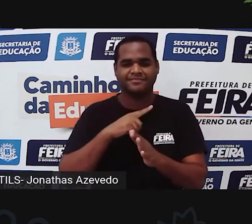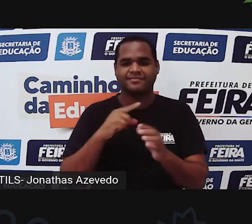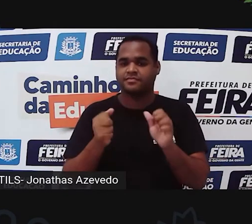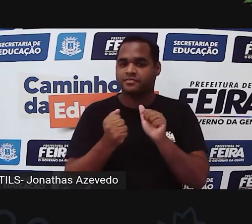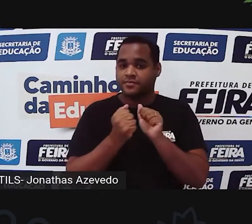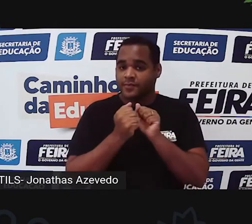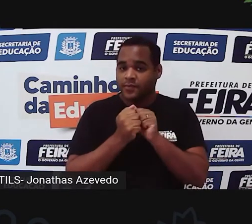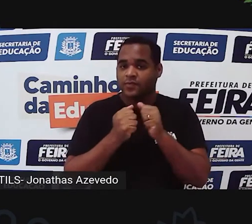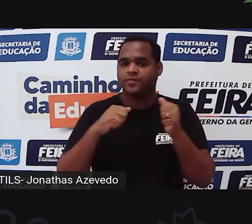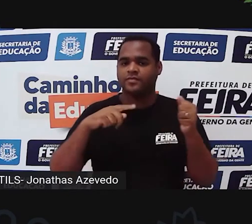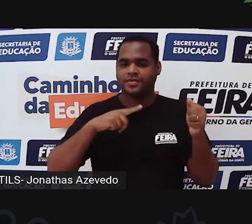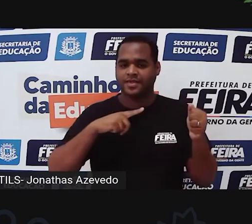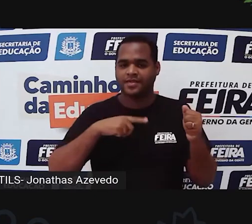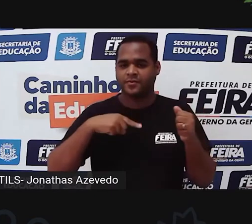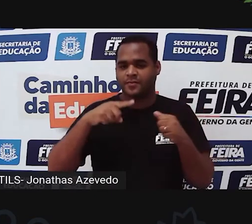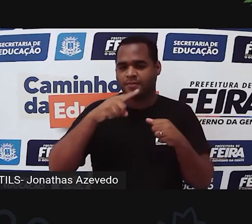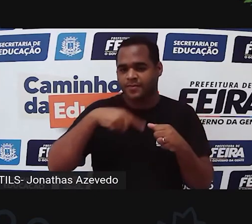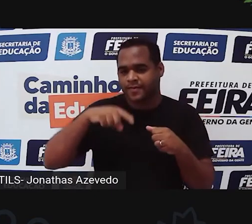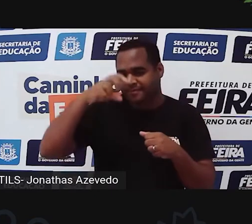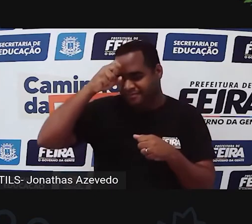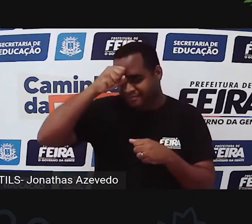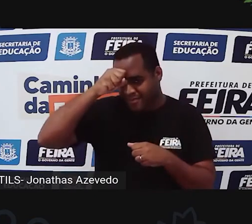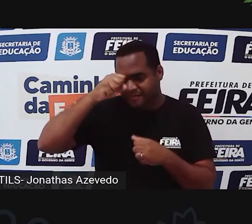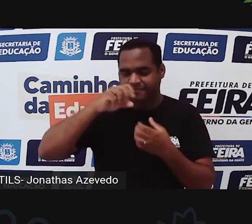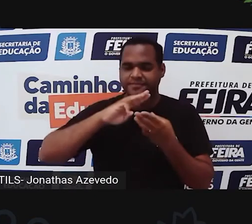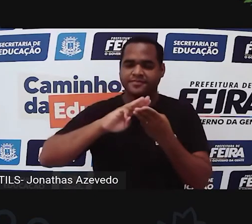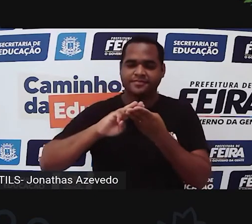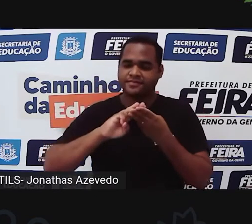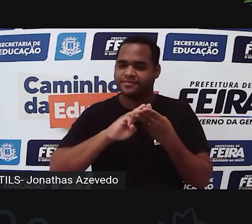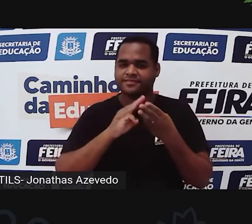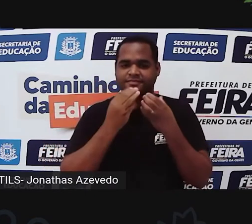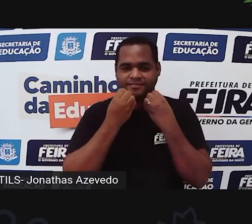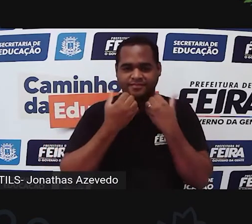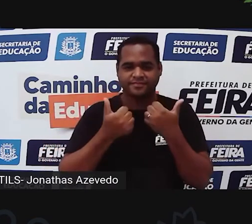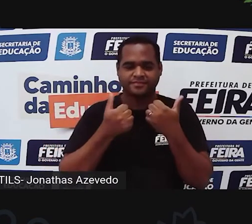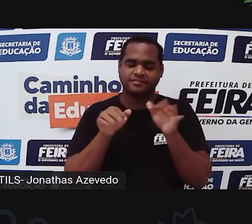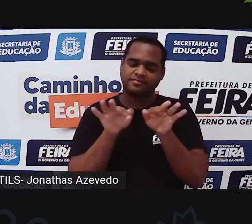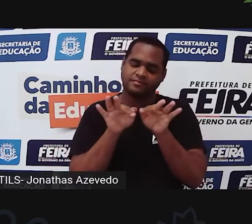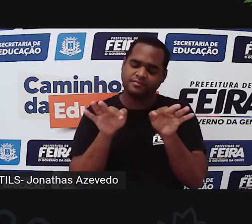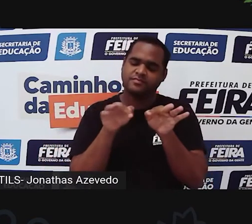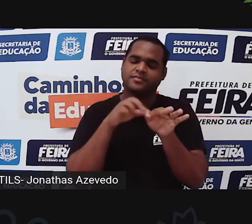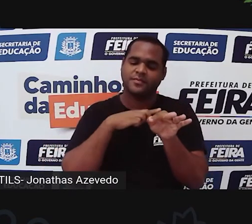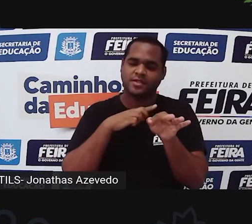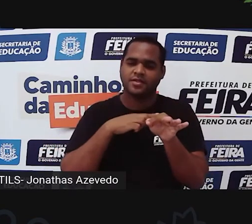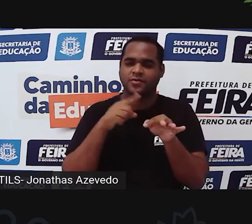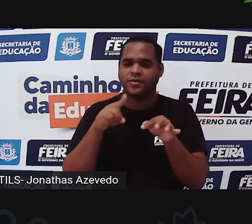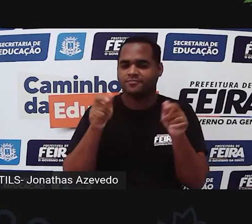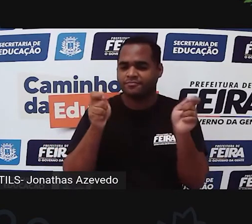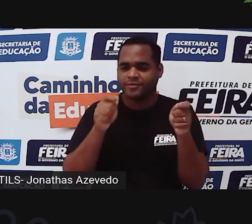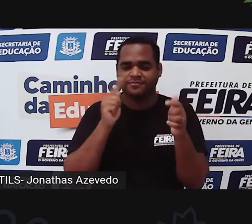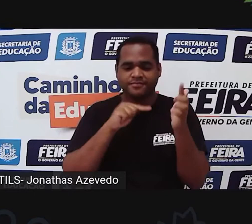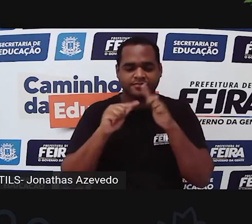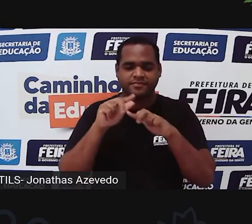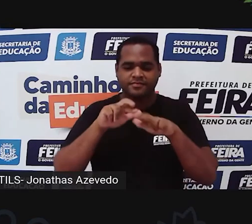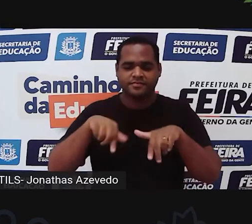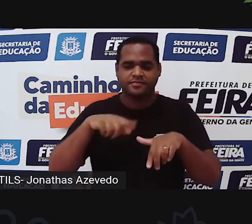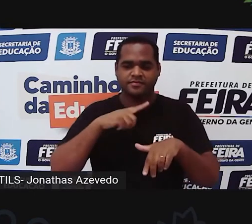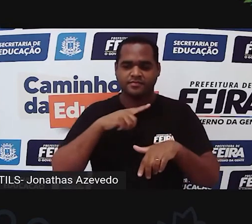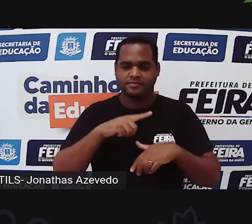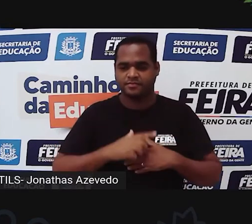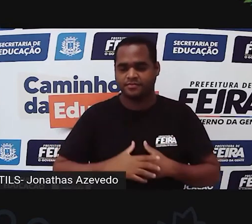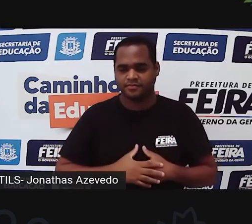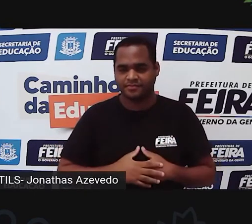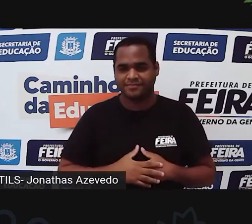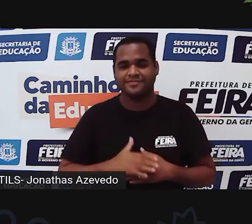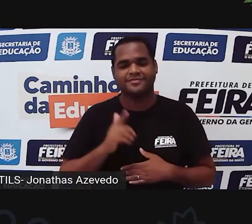juntos para aprender matemática do jeito mais simples que a gente conseguir, beleza? Do jeito que for